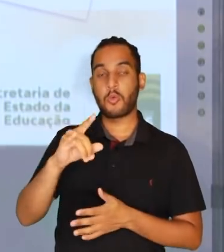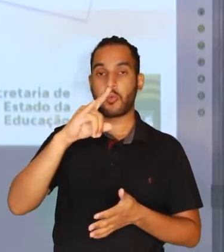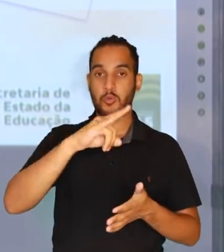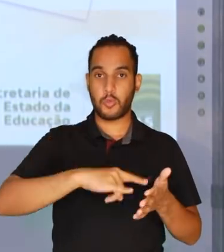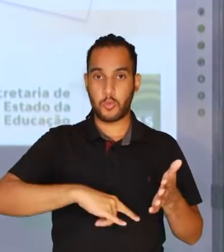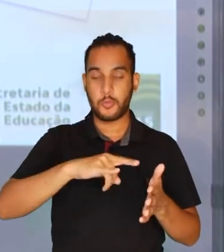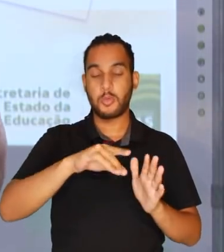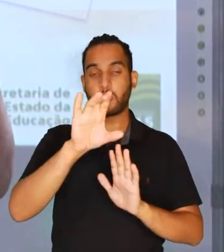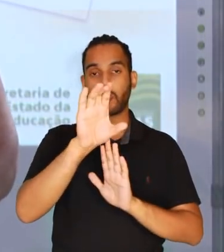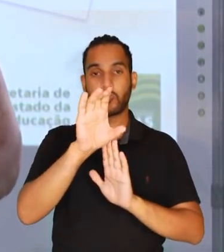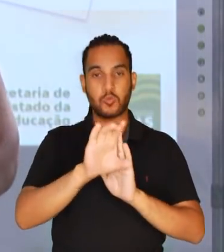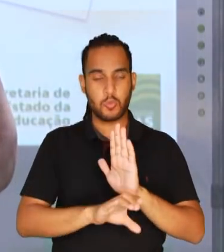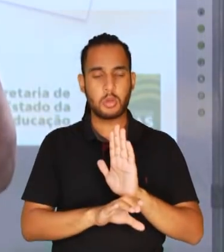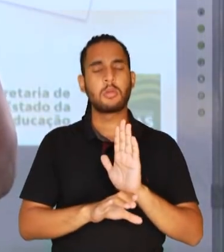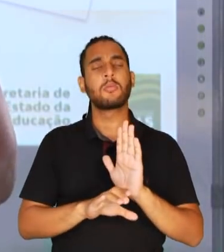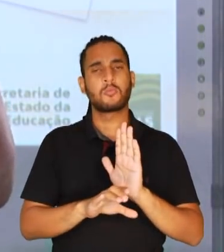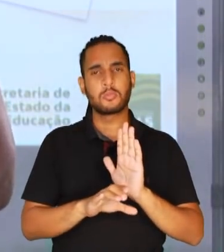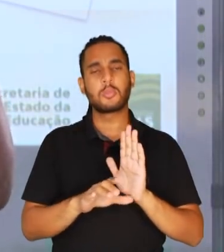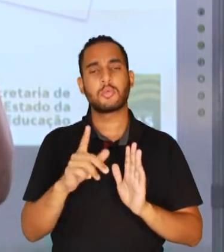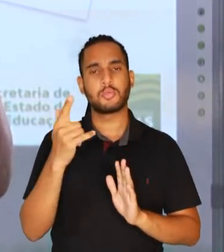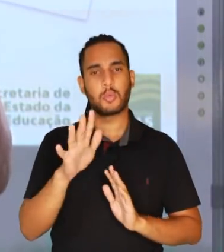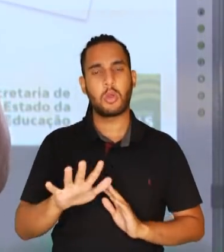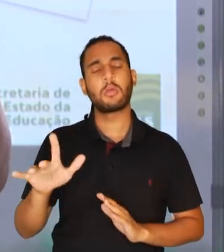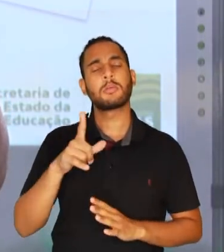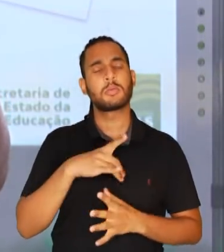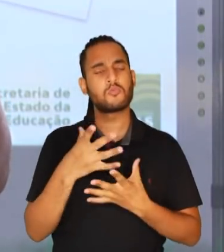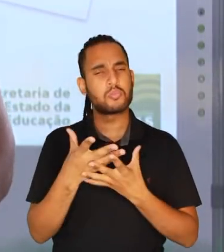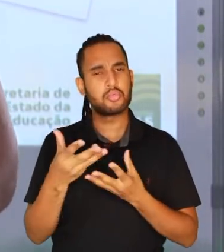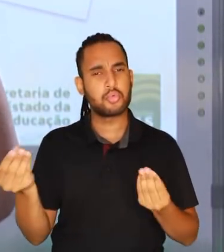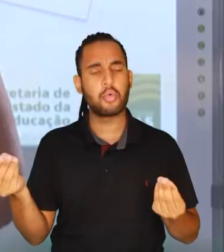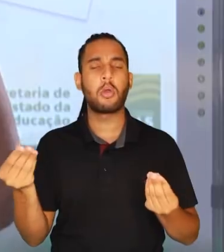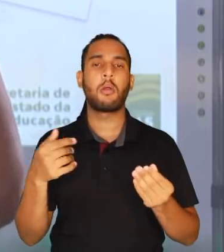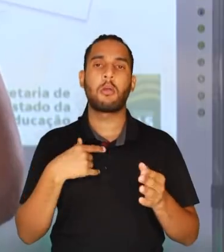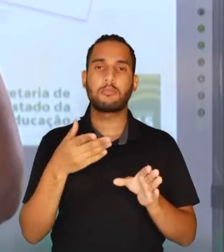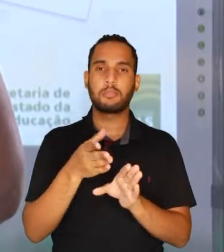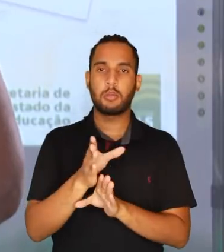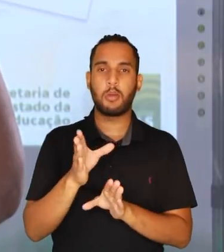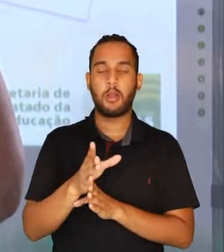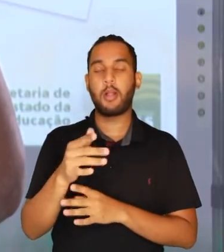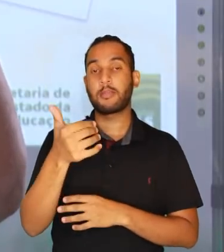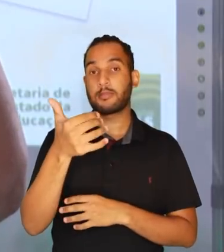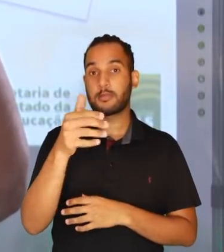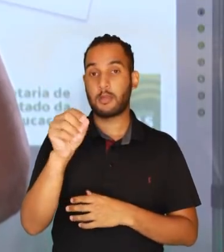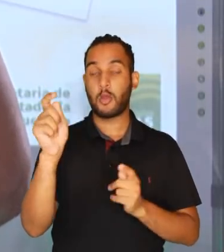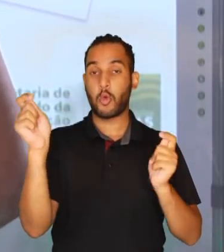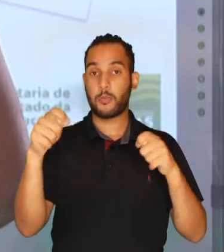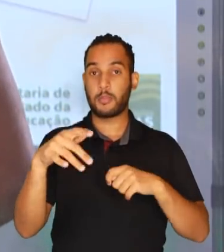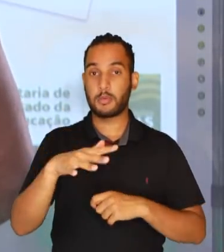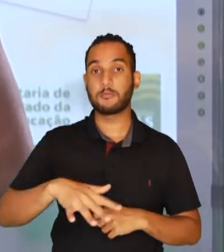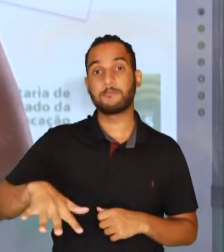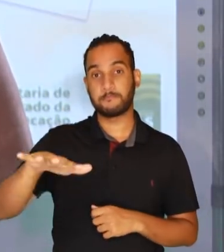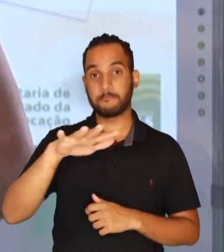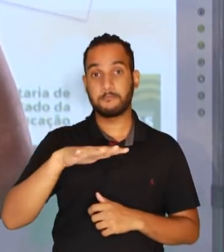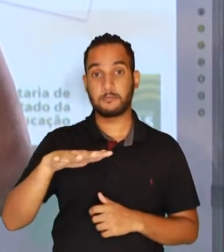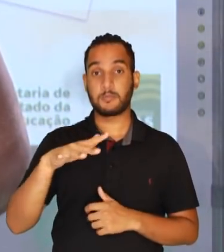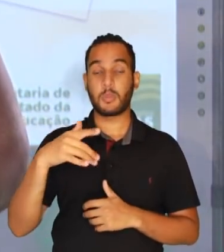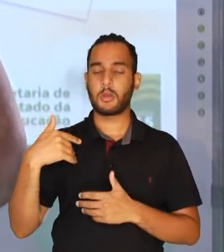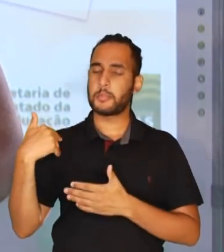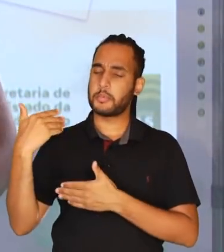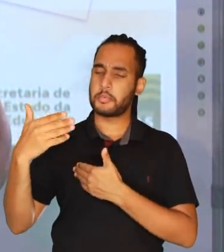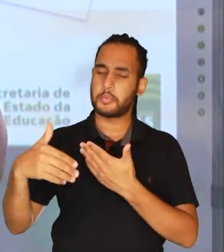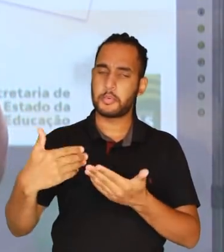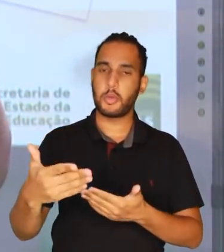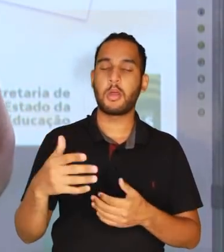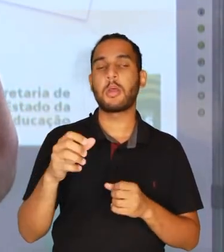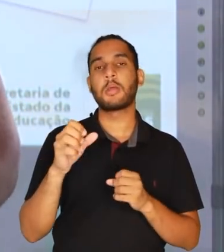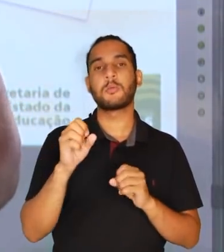para Goiás, um currículo robusto, denso, norteado pelas 10 competências gerais desenvolvidas ao longo